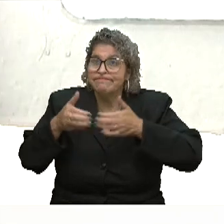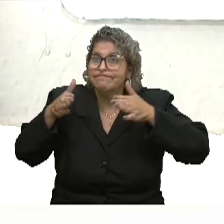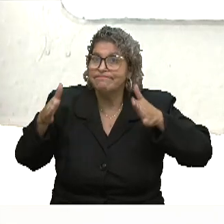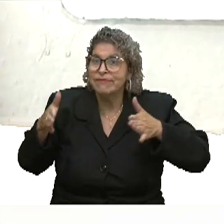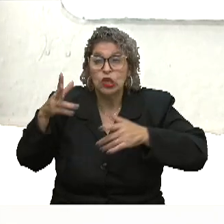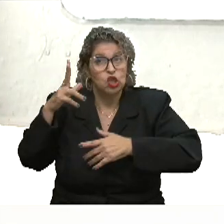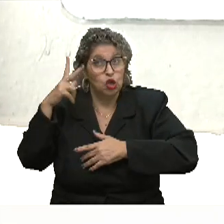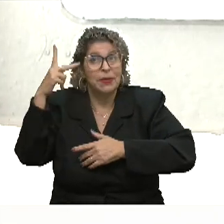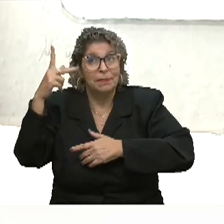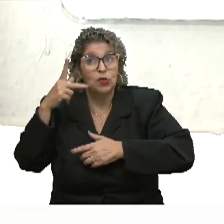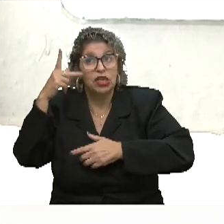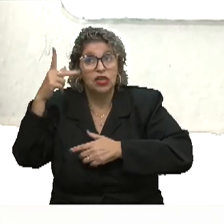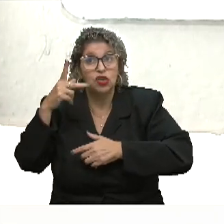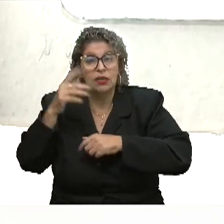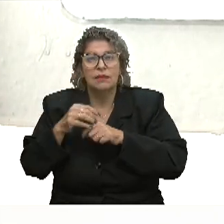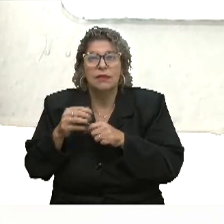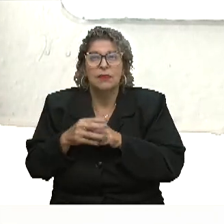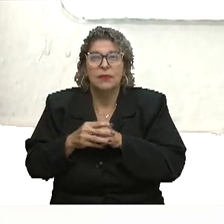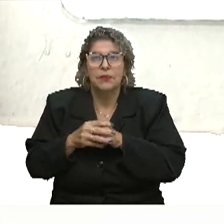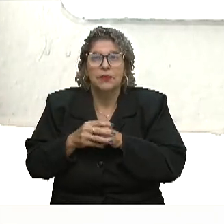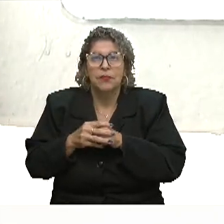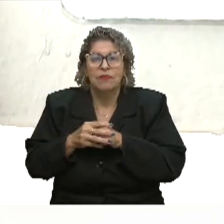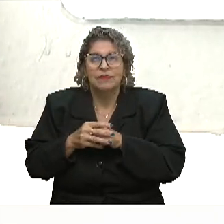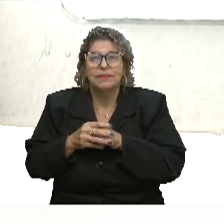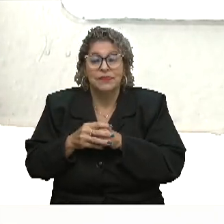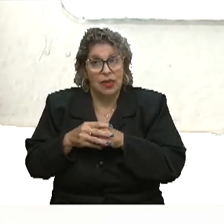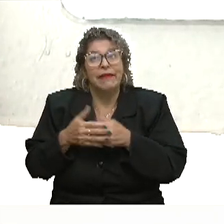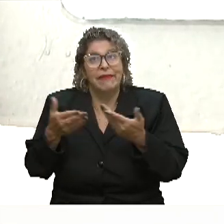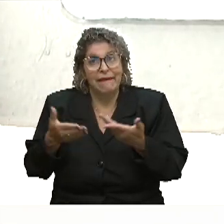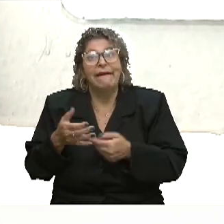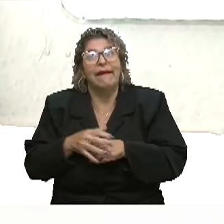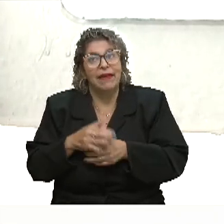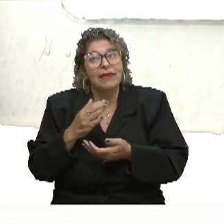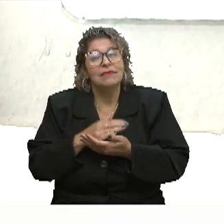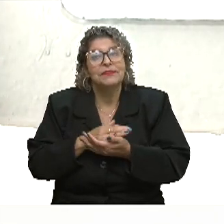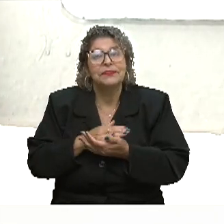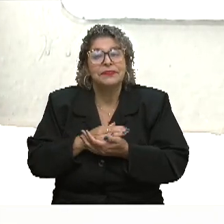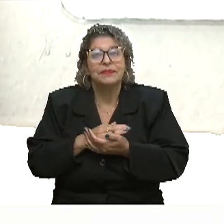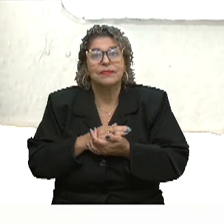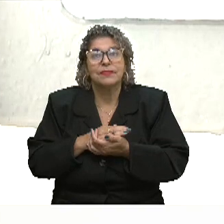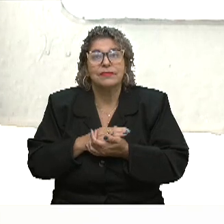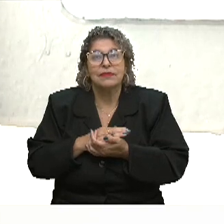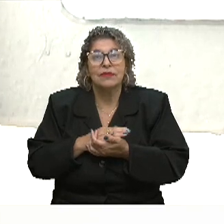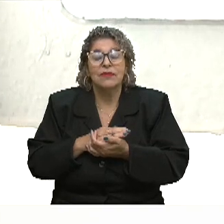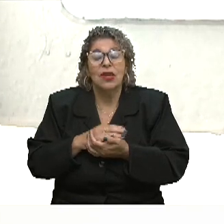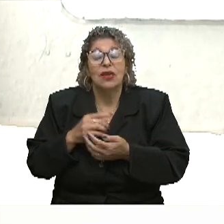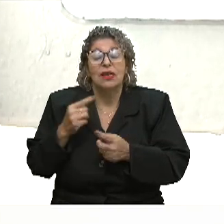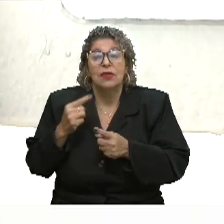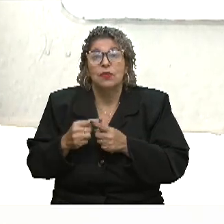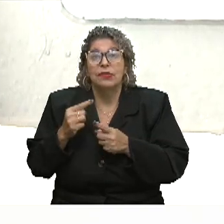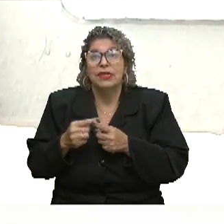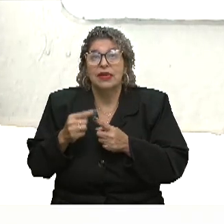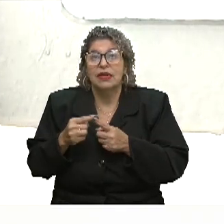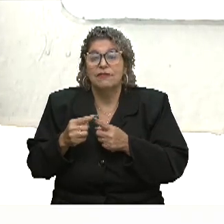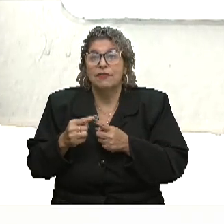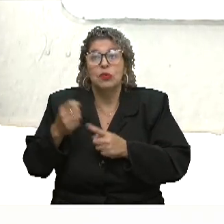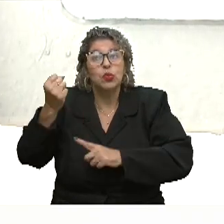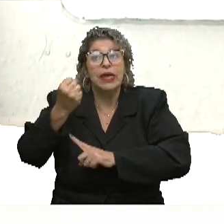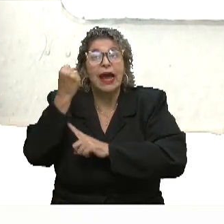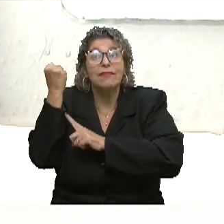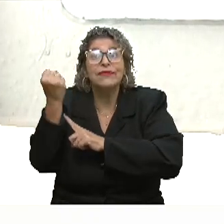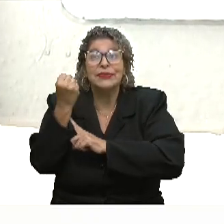política, né? Porque foi uma situação, ainda é, né? A gente está começando a melhorar agora. Mas foi uma situação muito extrema